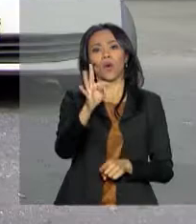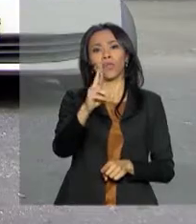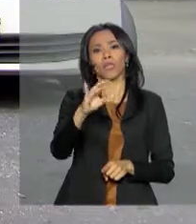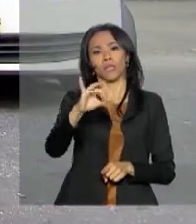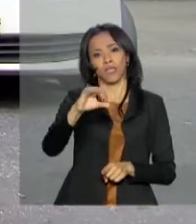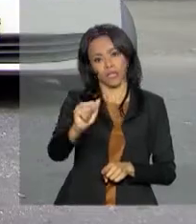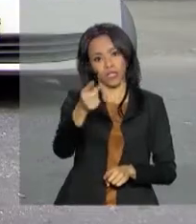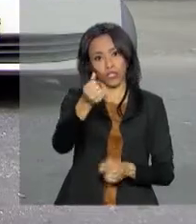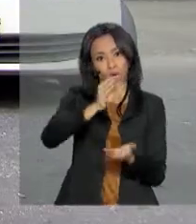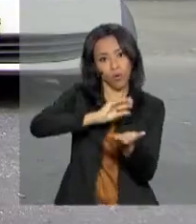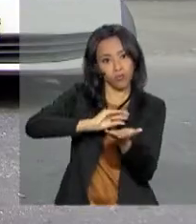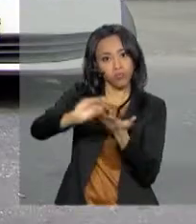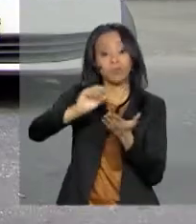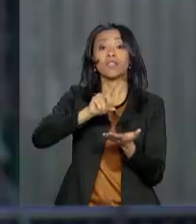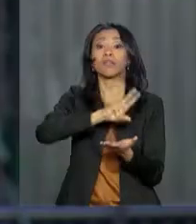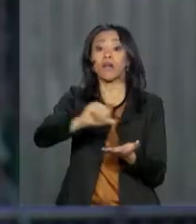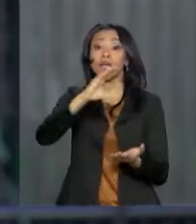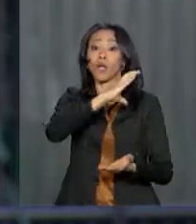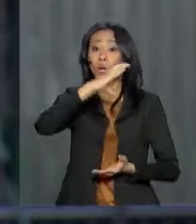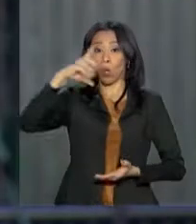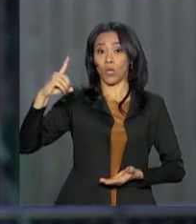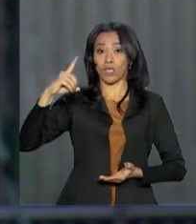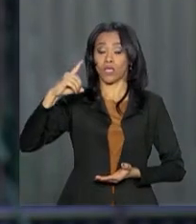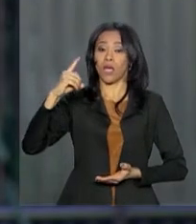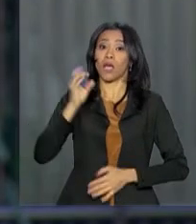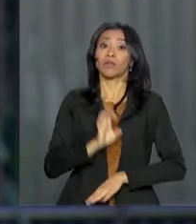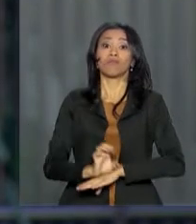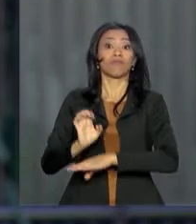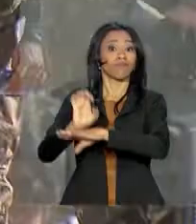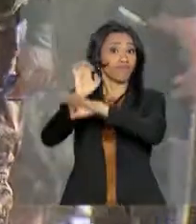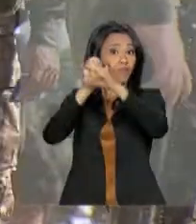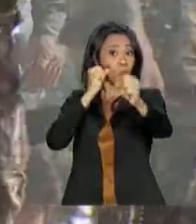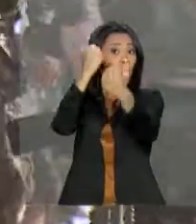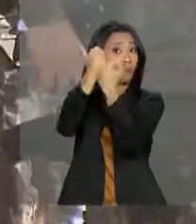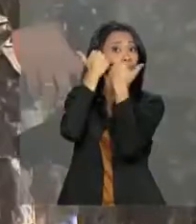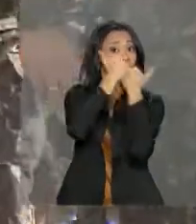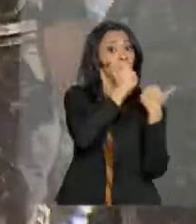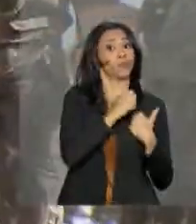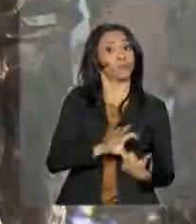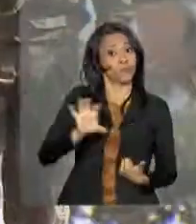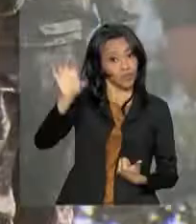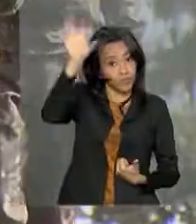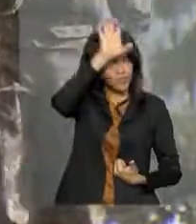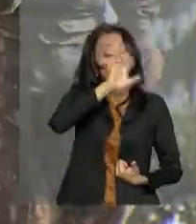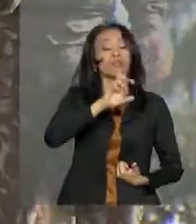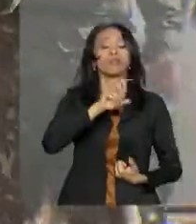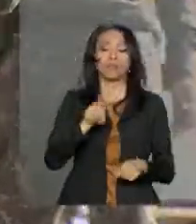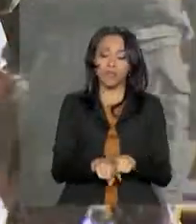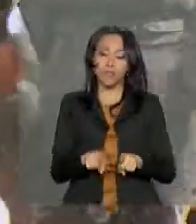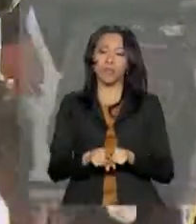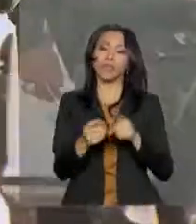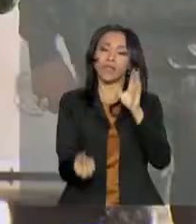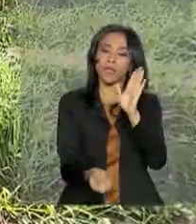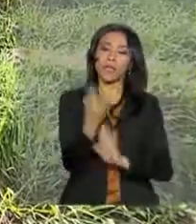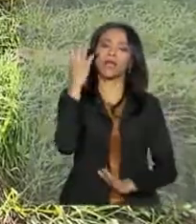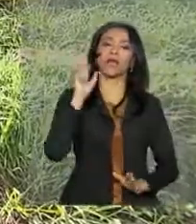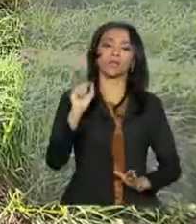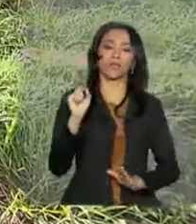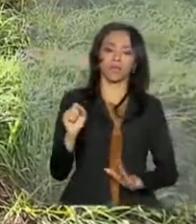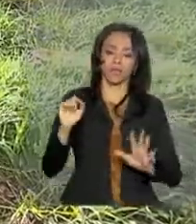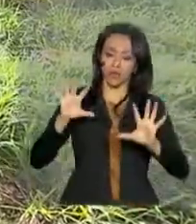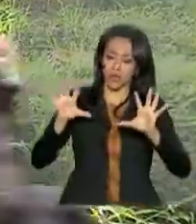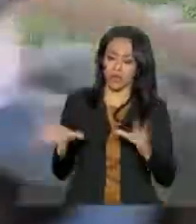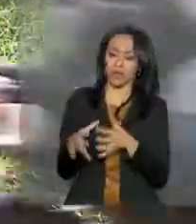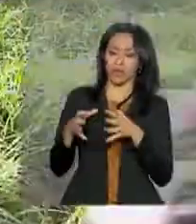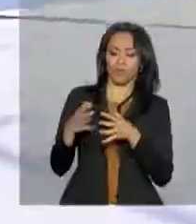vai coordenar ações em todo o país em parceria com os estados. Além disso, estão sendo criados o Instituto Nacional de Estudos sobre